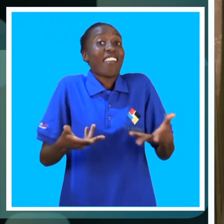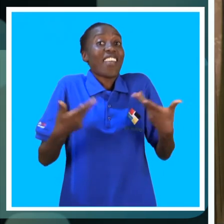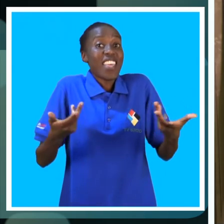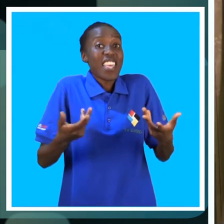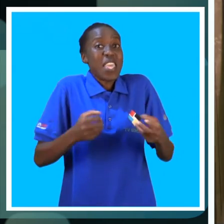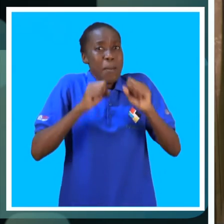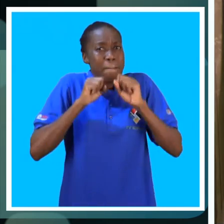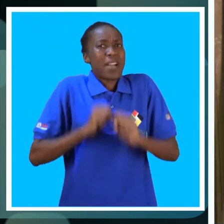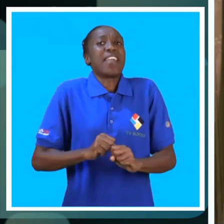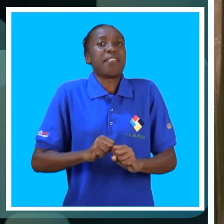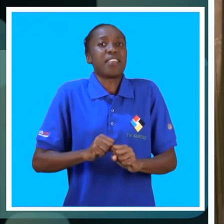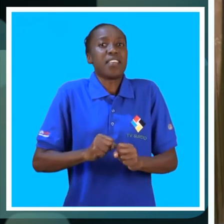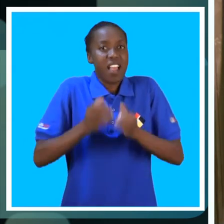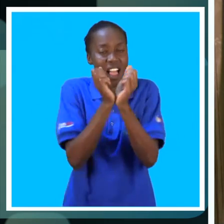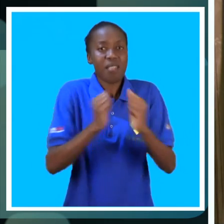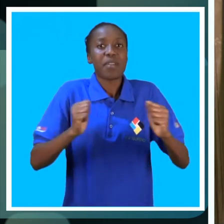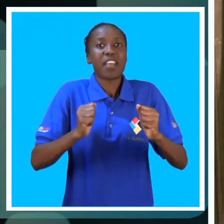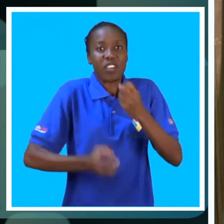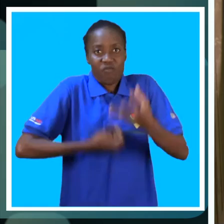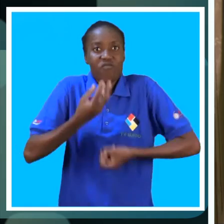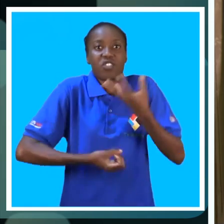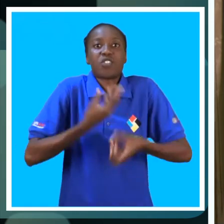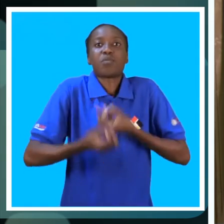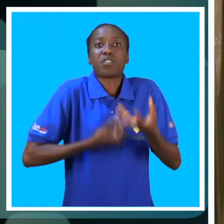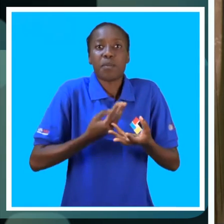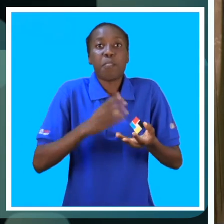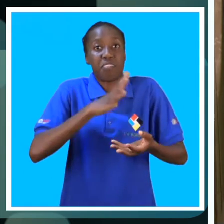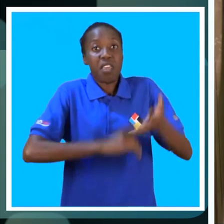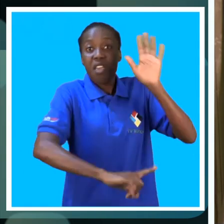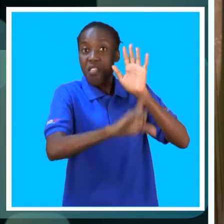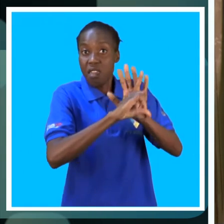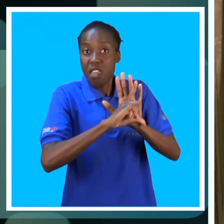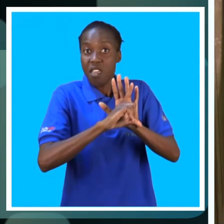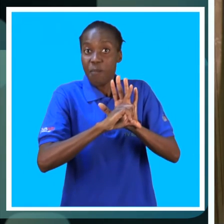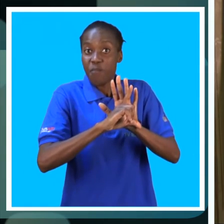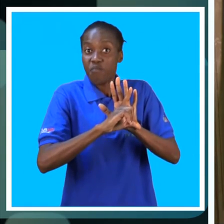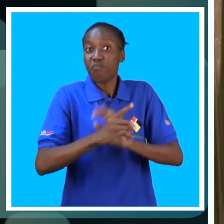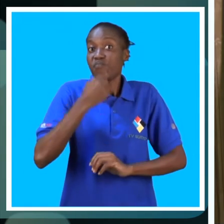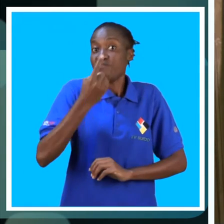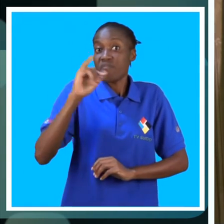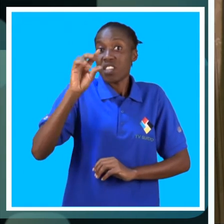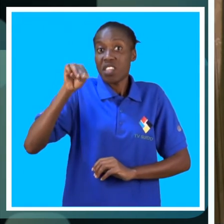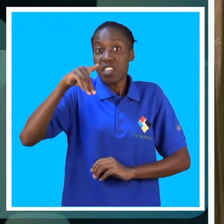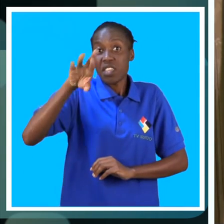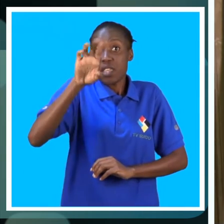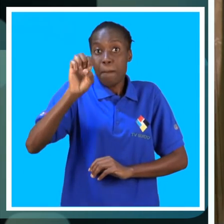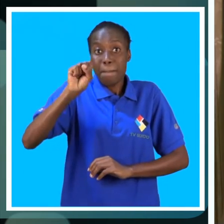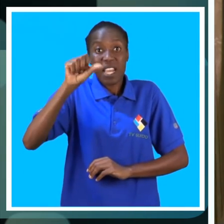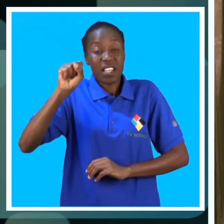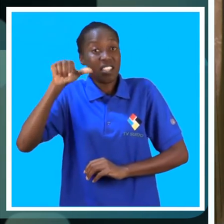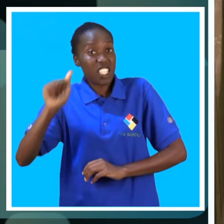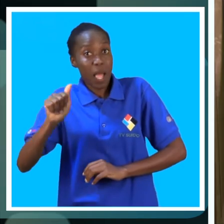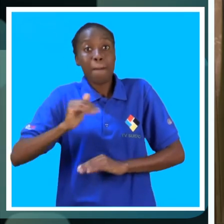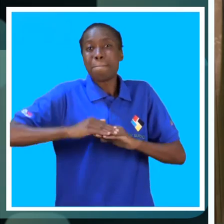garantir a liberdade de imprensa e de expressão. Temos uma lei de imprensa que também é das mais avançadas,